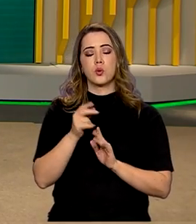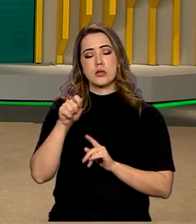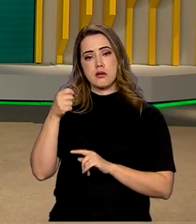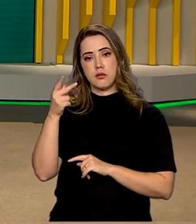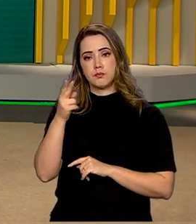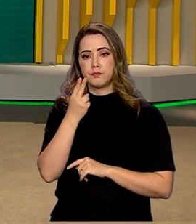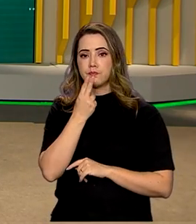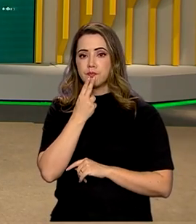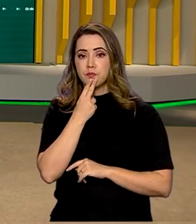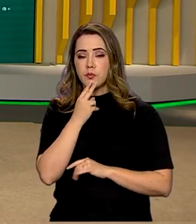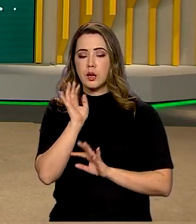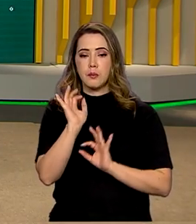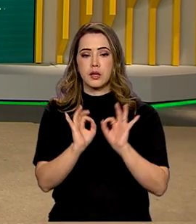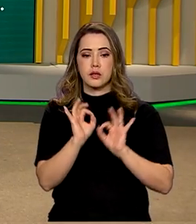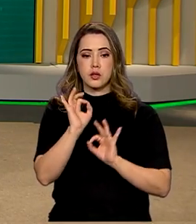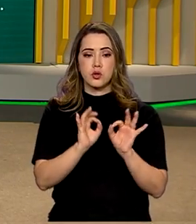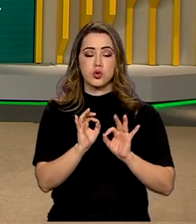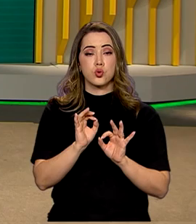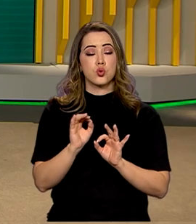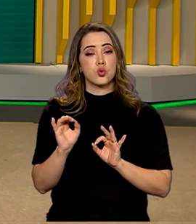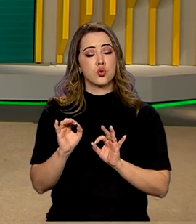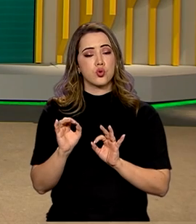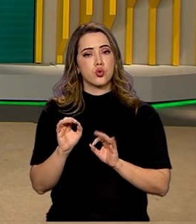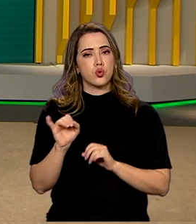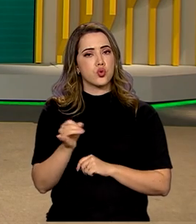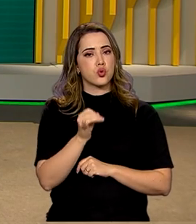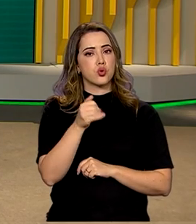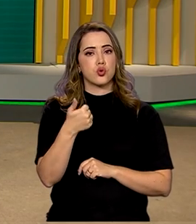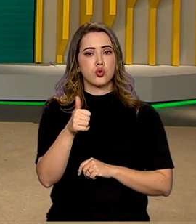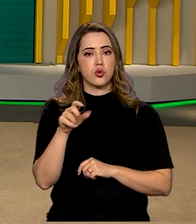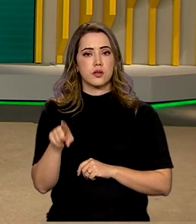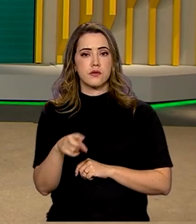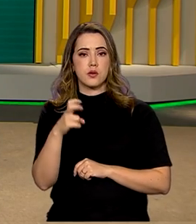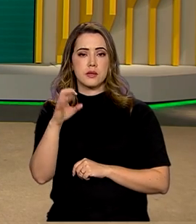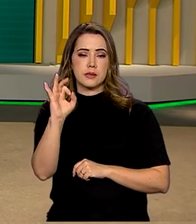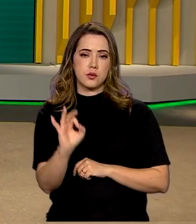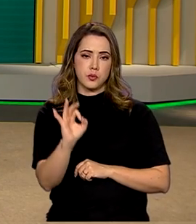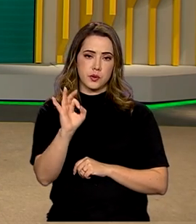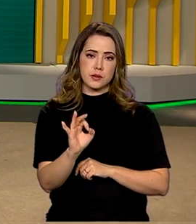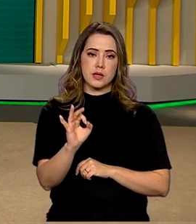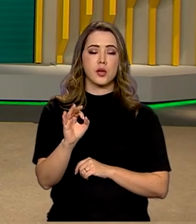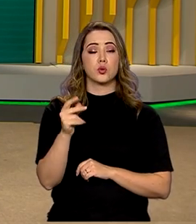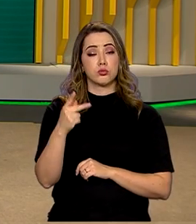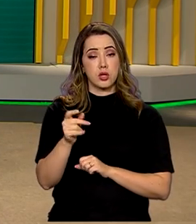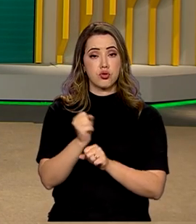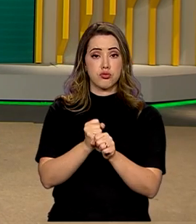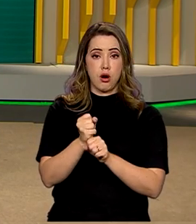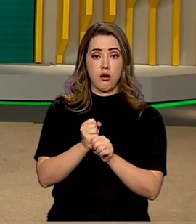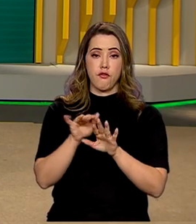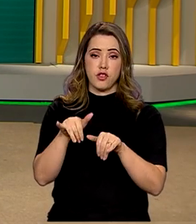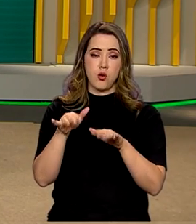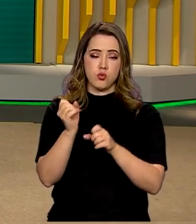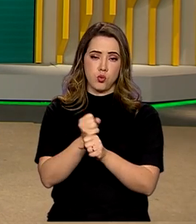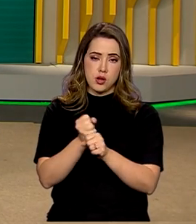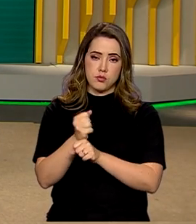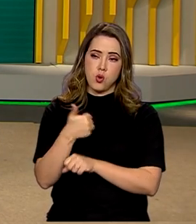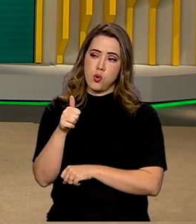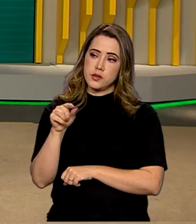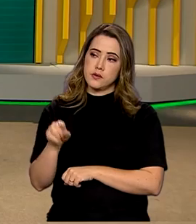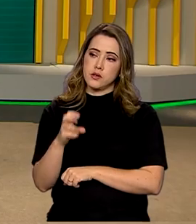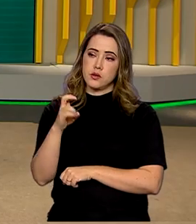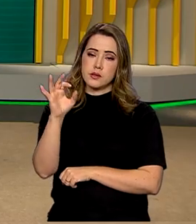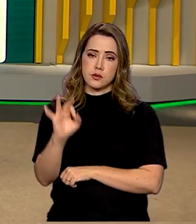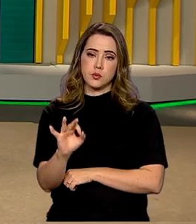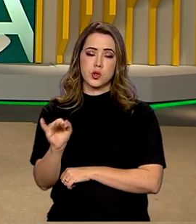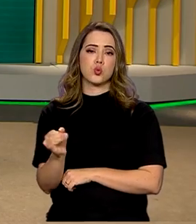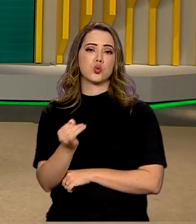de 11,5% para o país até o final deste ano. A ministra falou ainda na manhã desta terça-feira em Brasília, durante o